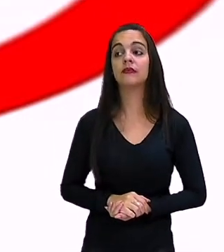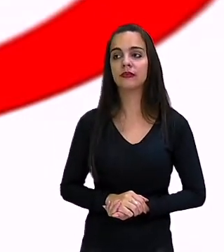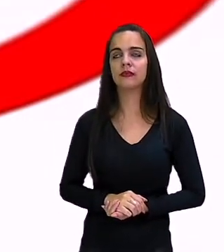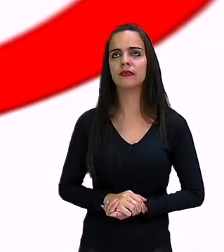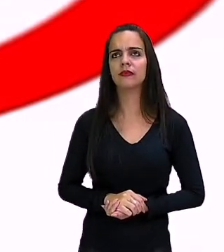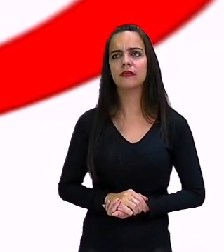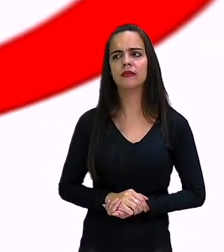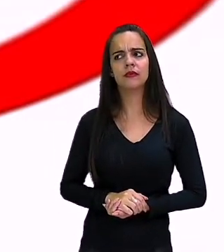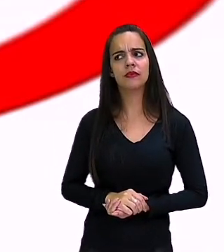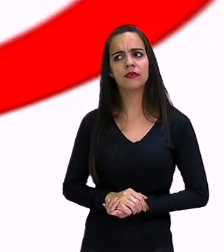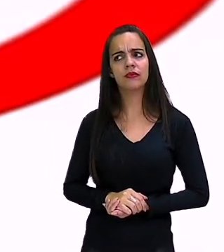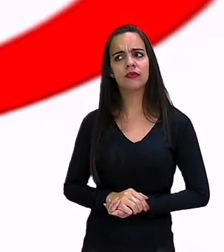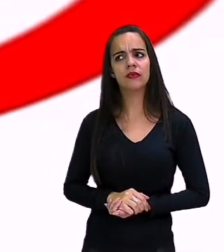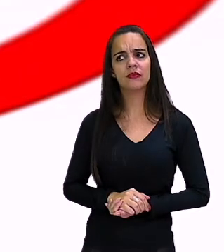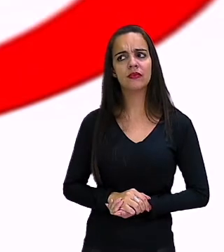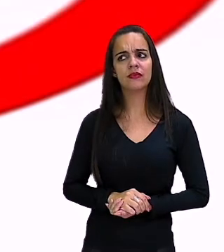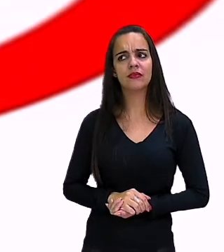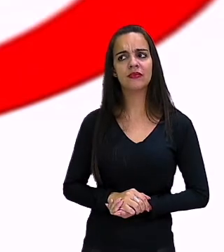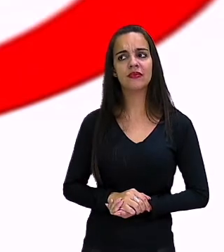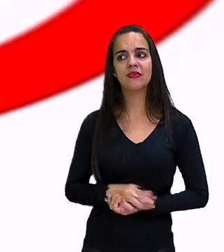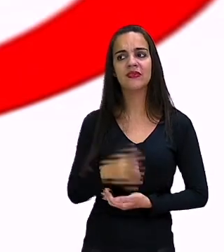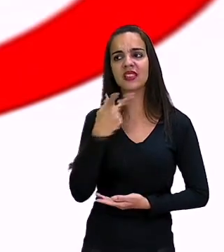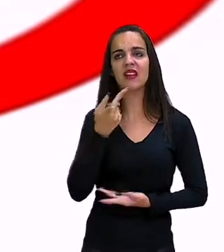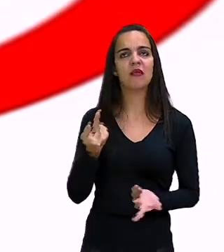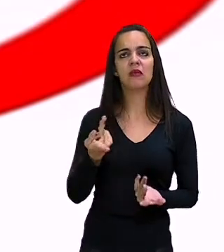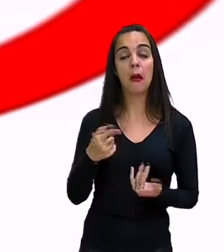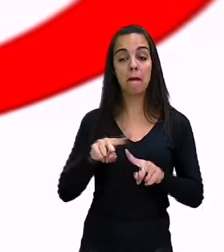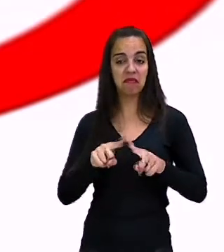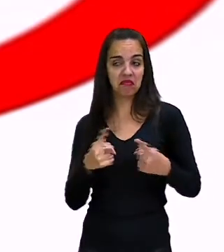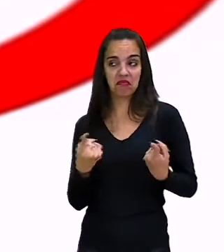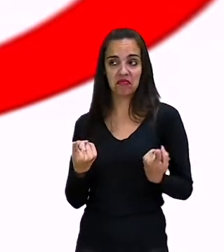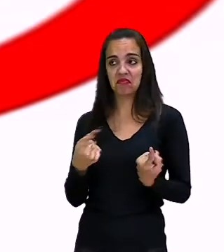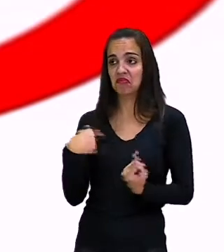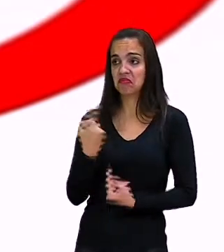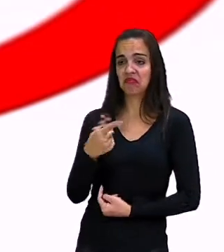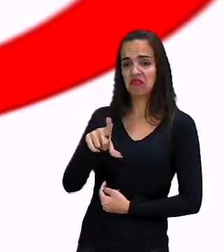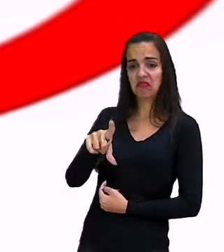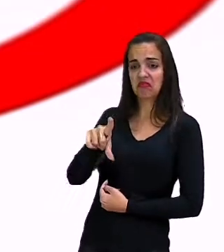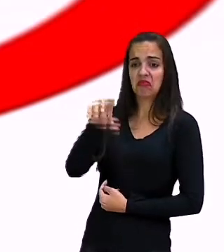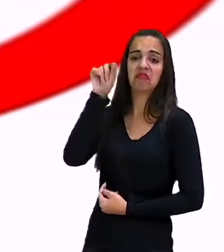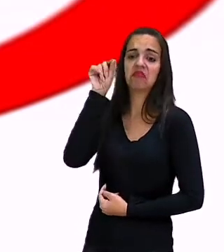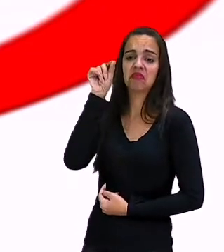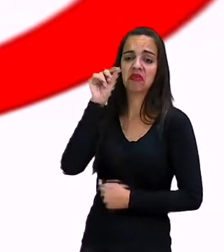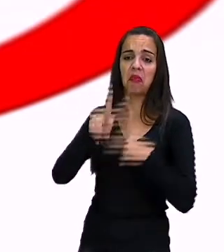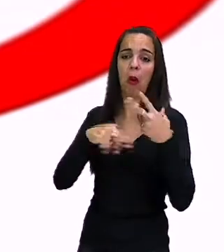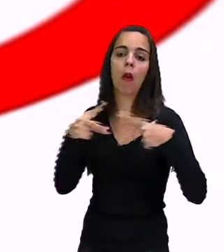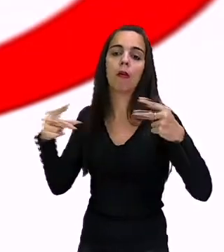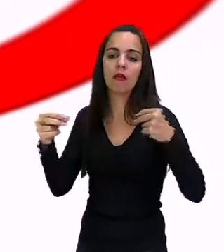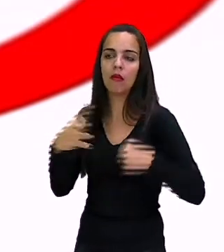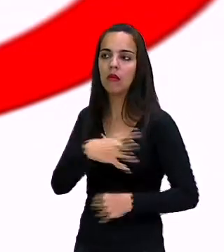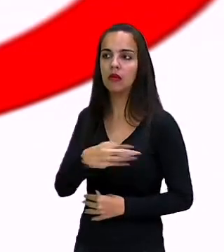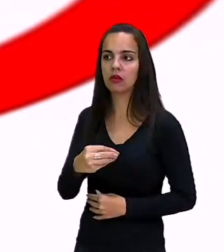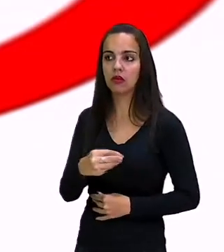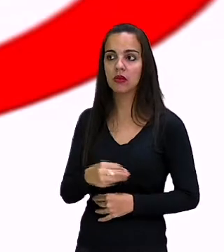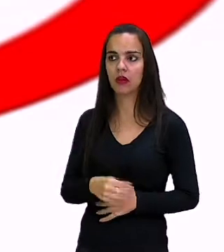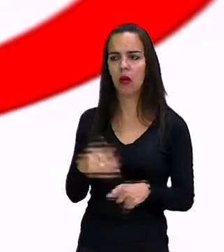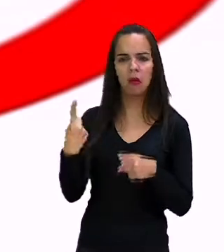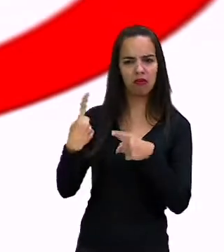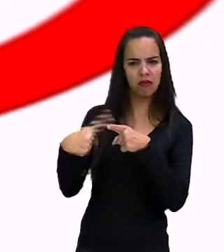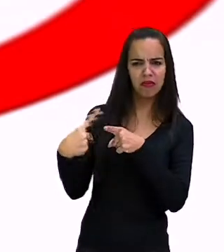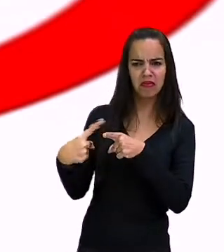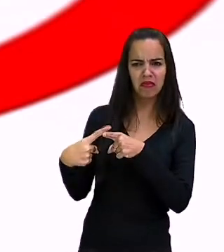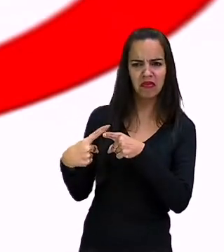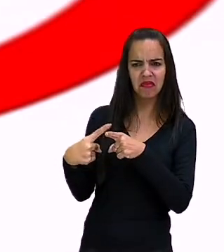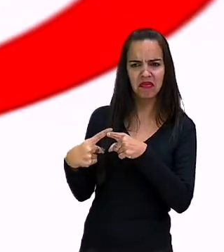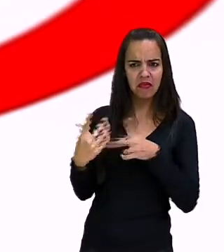career. Os pais não deveriam escolher as carreiras dos filhos. Vamos prestar atenção por que